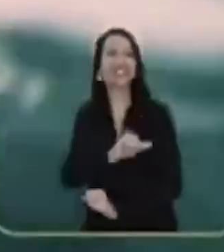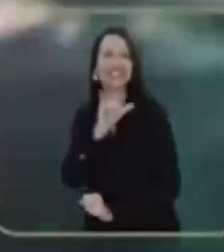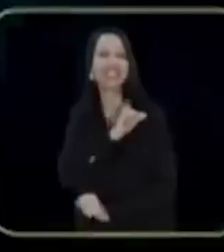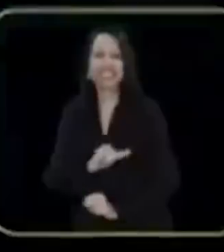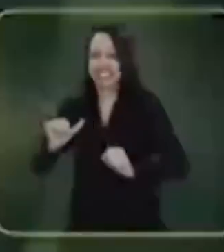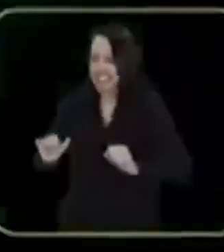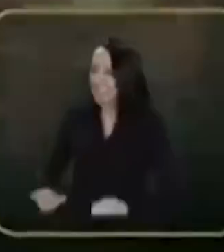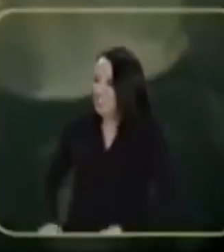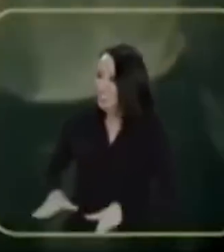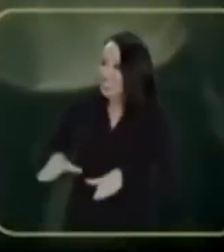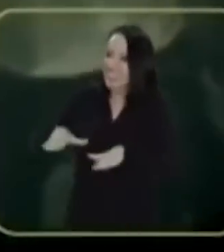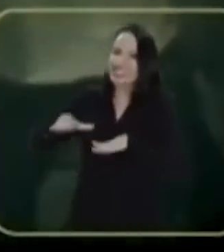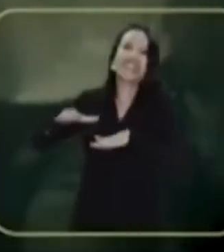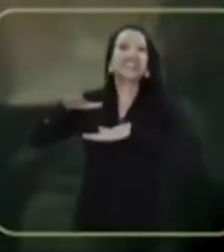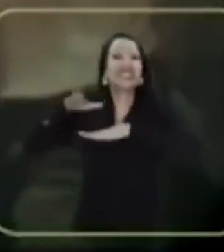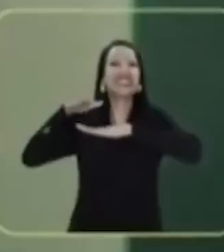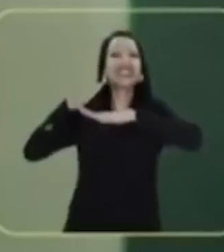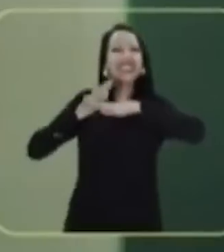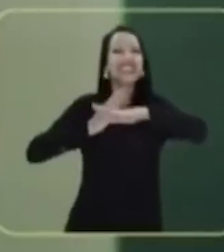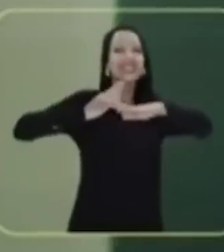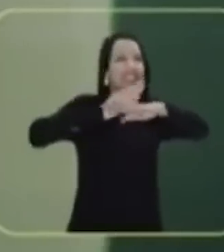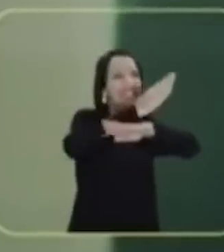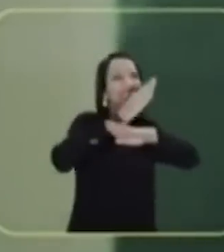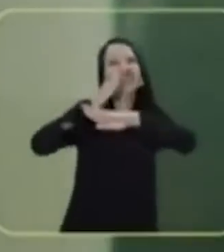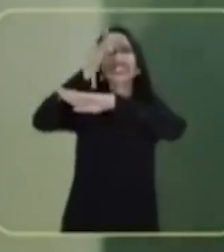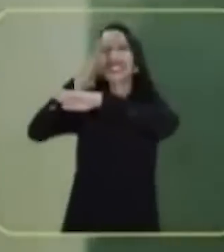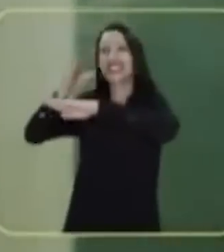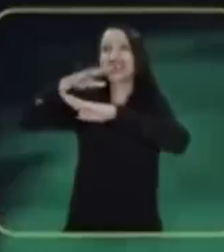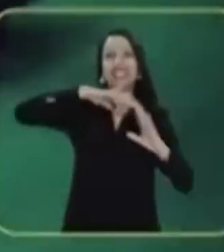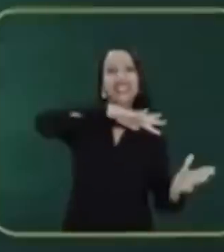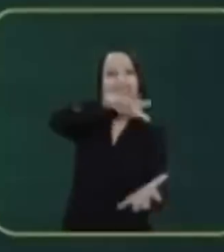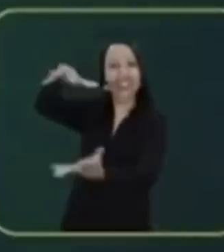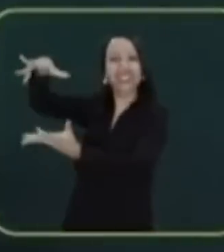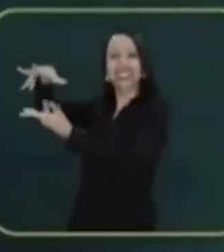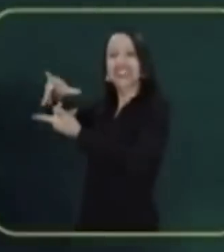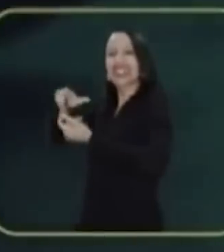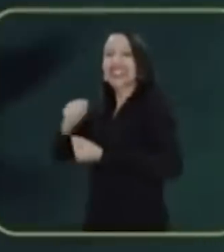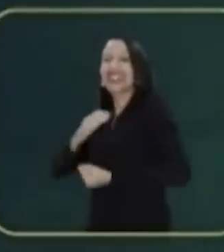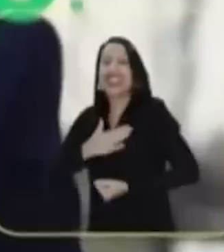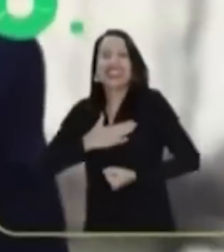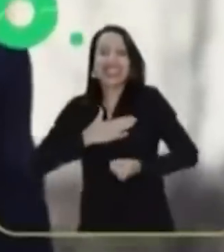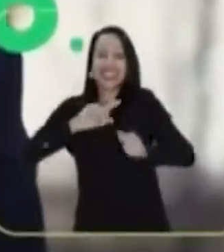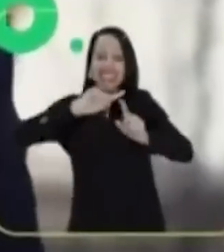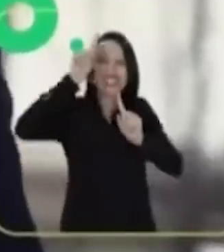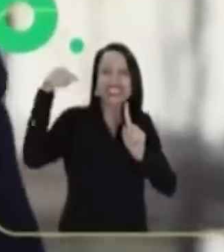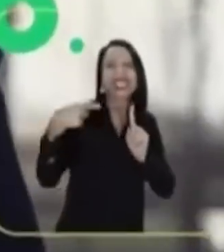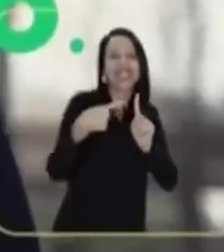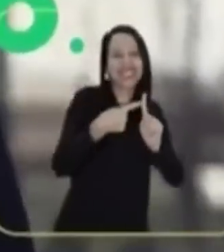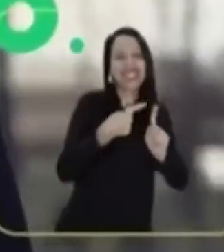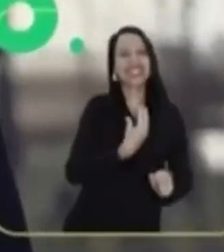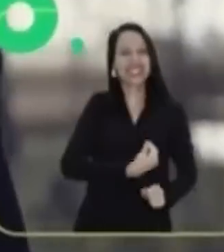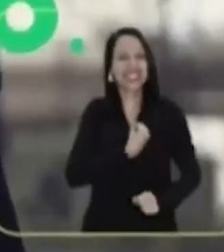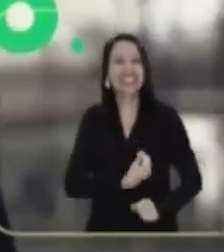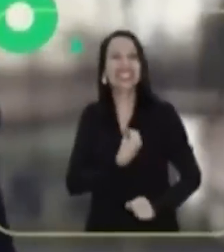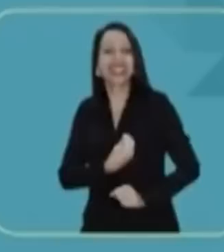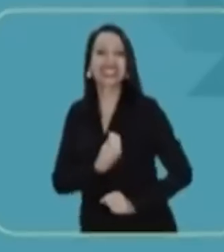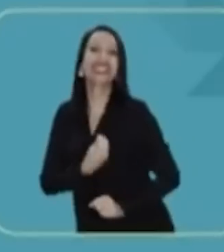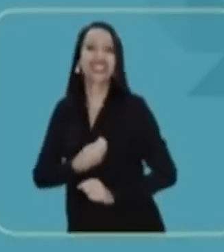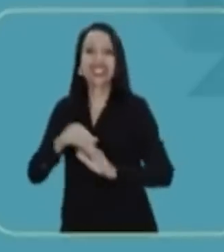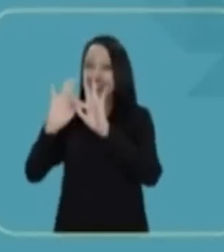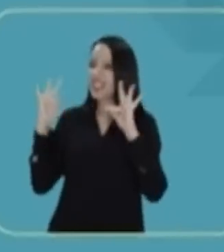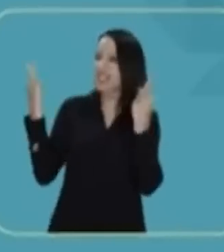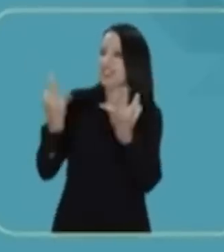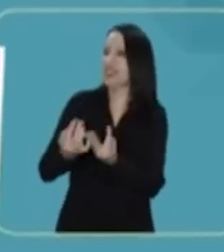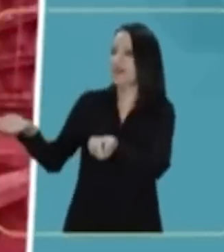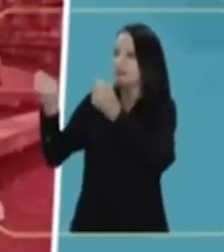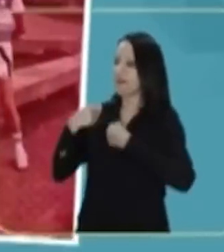Nasci no rio e de lá saí menino, rodar o mundo é o meu destino.